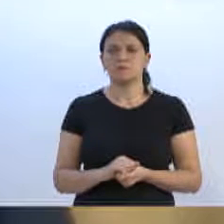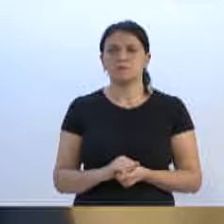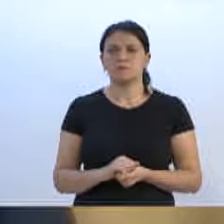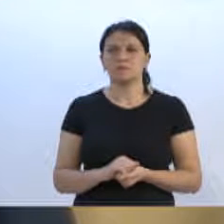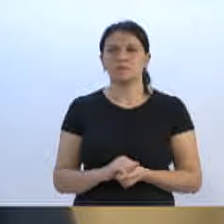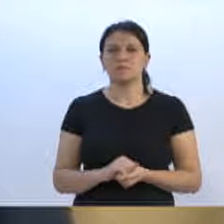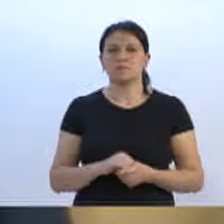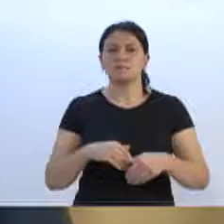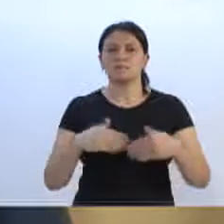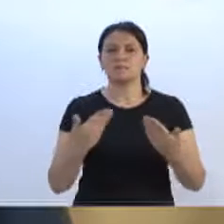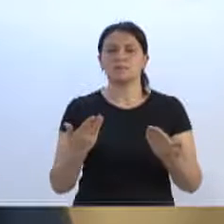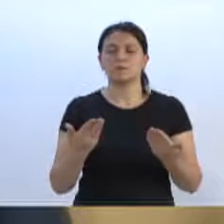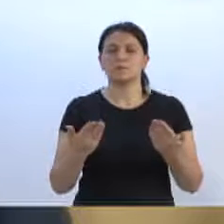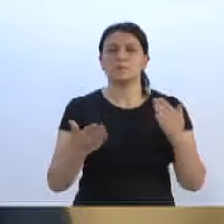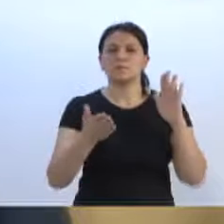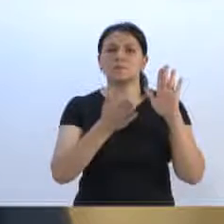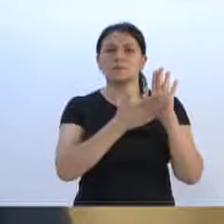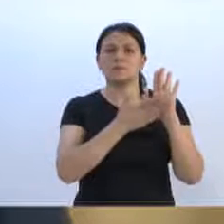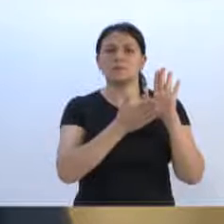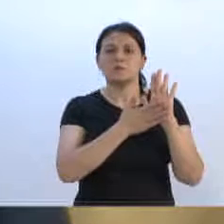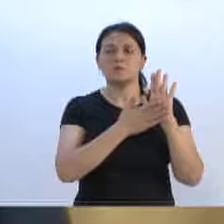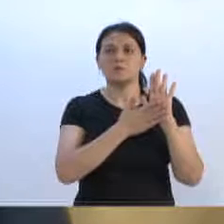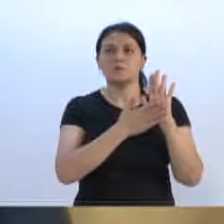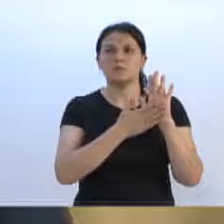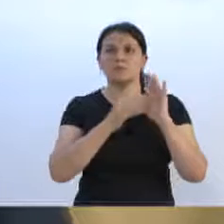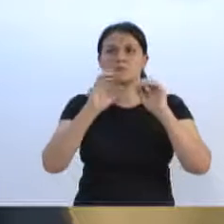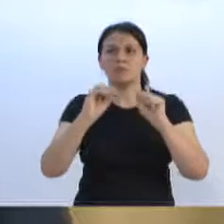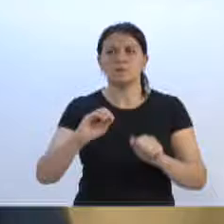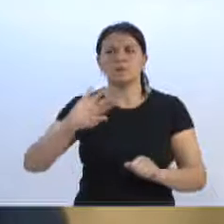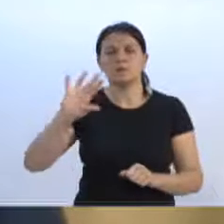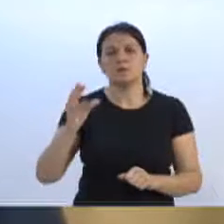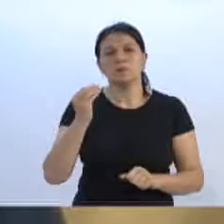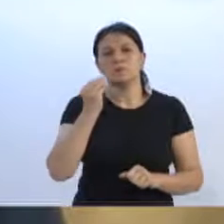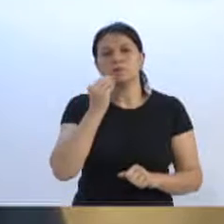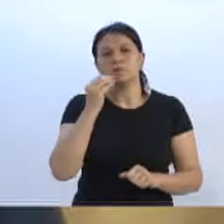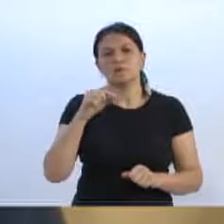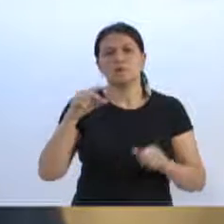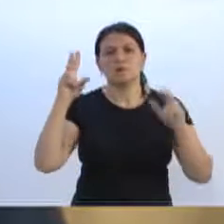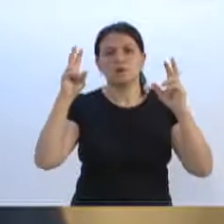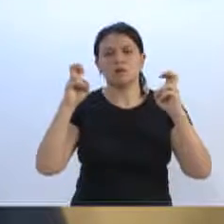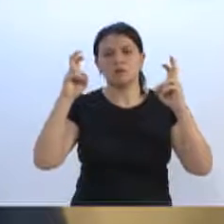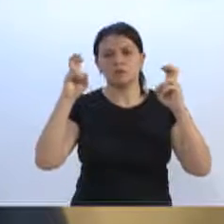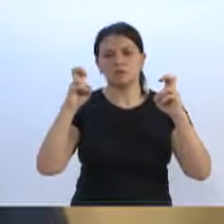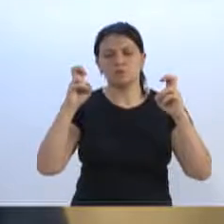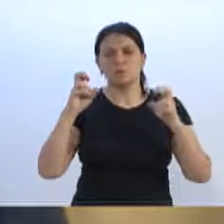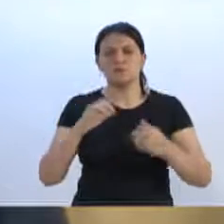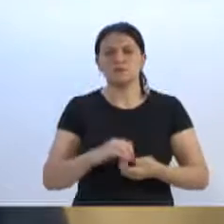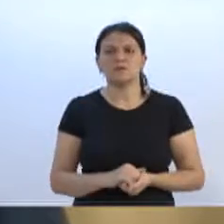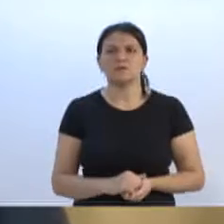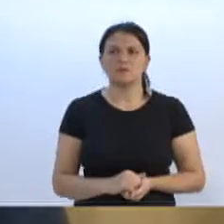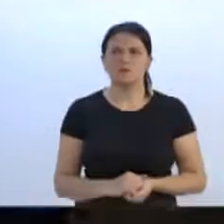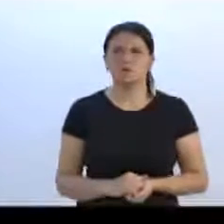a propósito para que possa ser aproveitado aqui no assunto que vou tratar. Por gentileza.